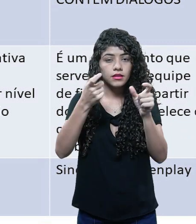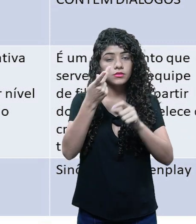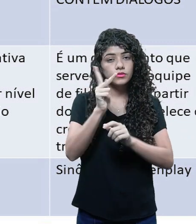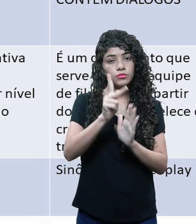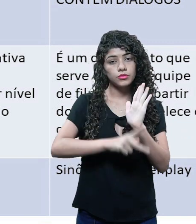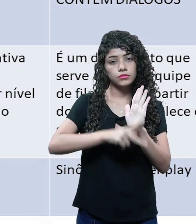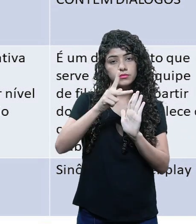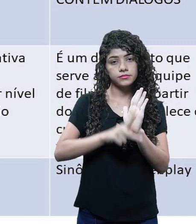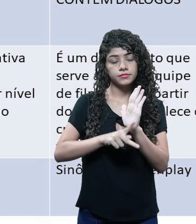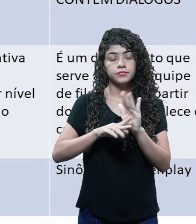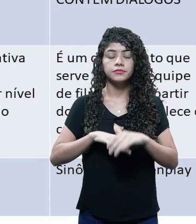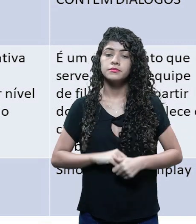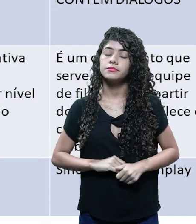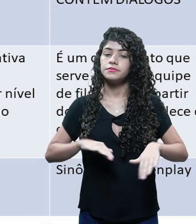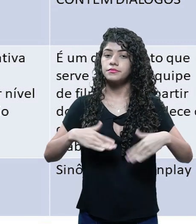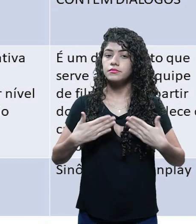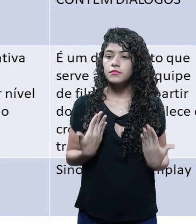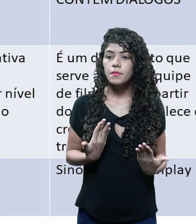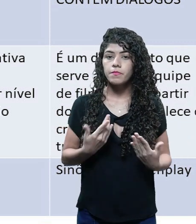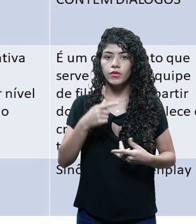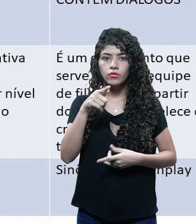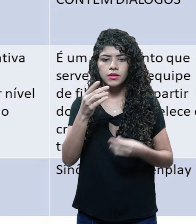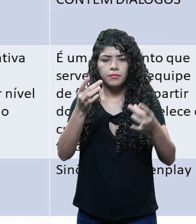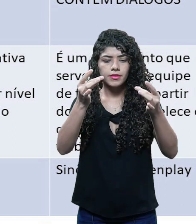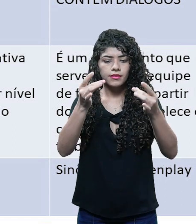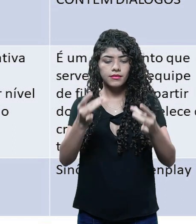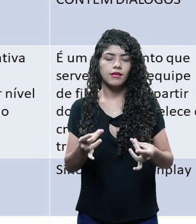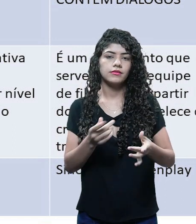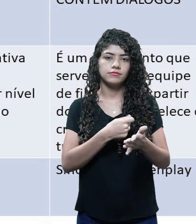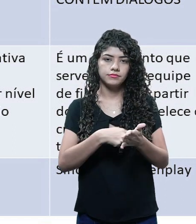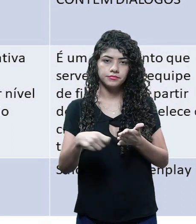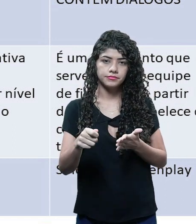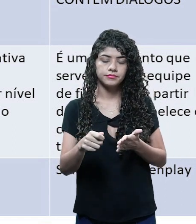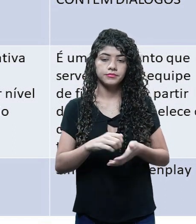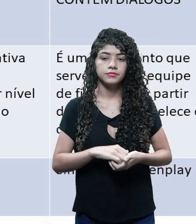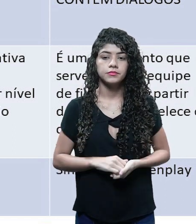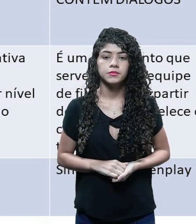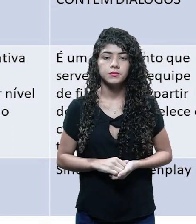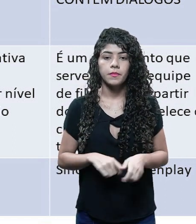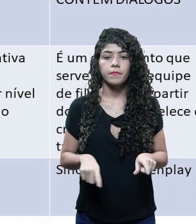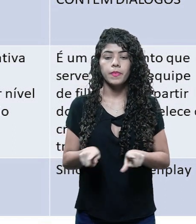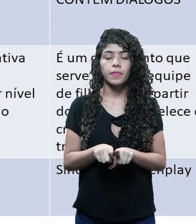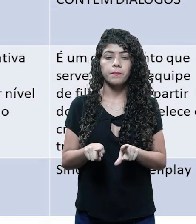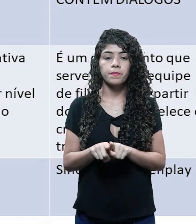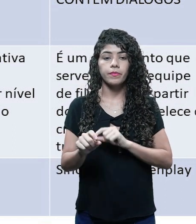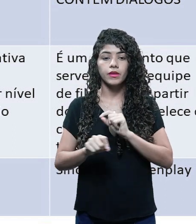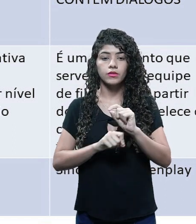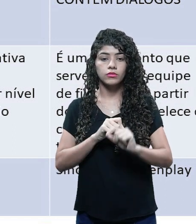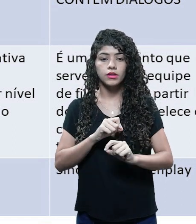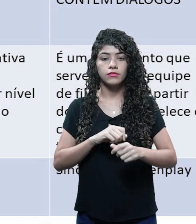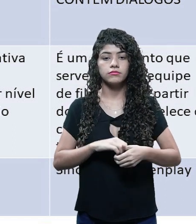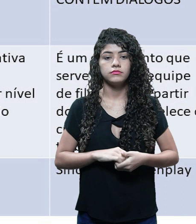por seu projeto, certo? Então, capriche na escrita do roteiro. Um sinônimo também,